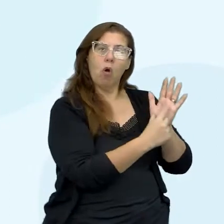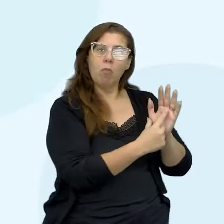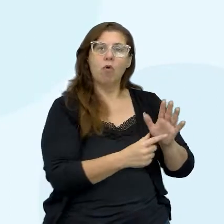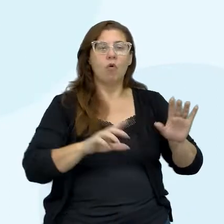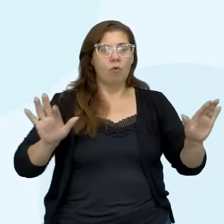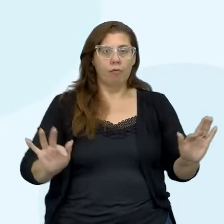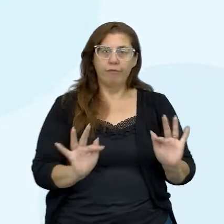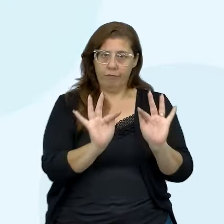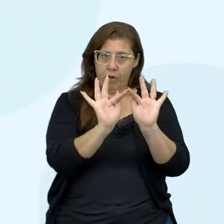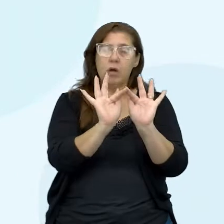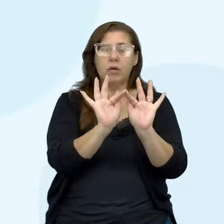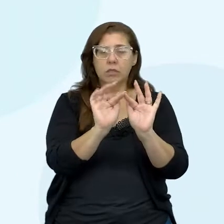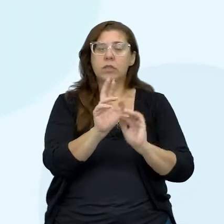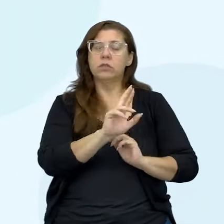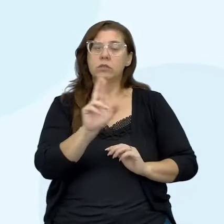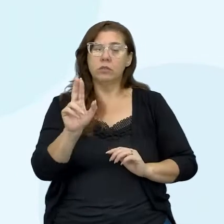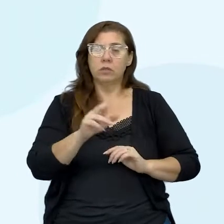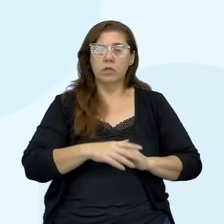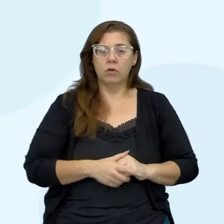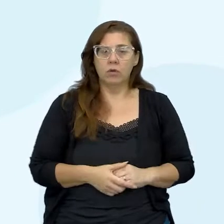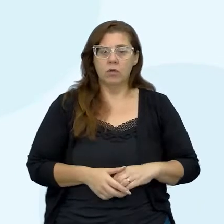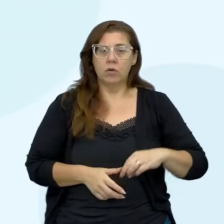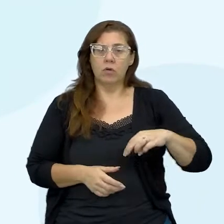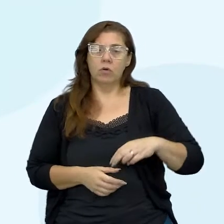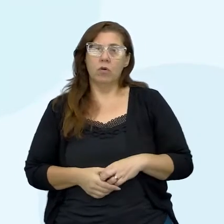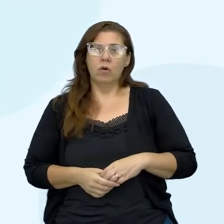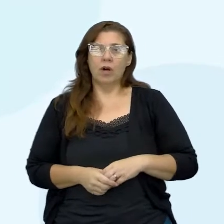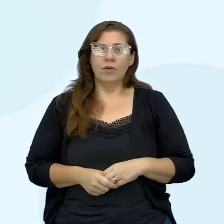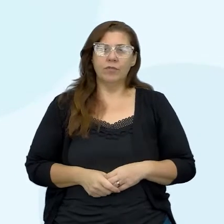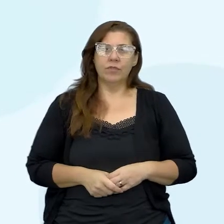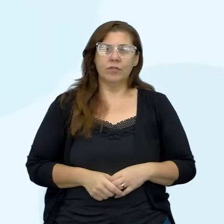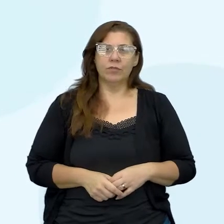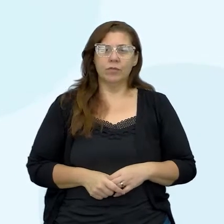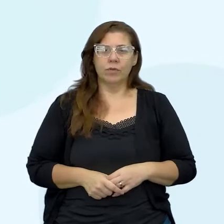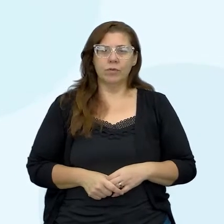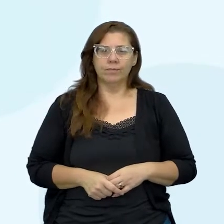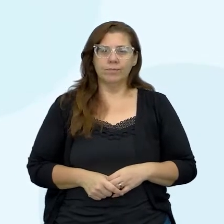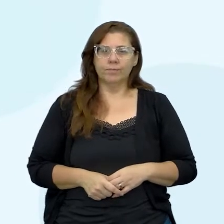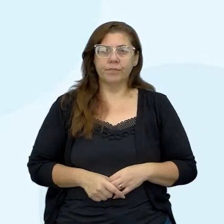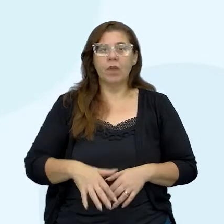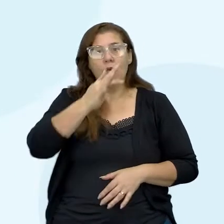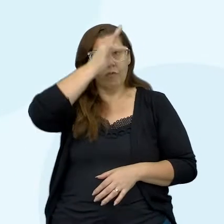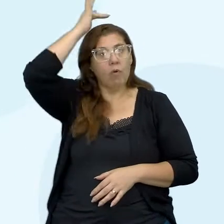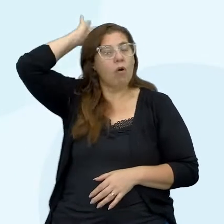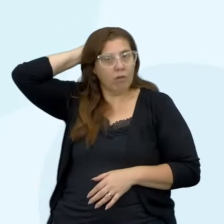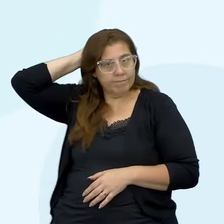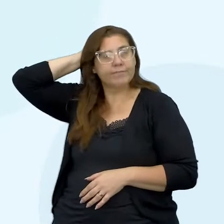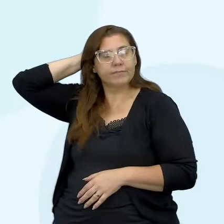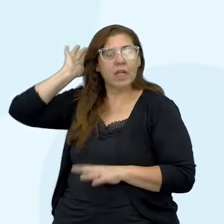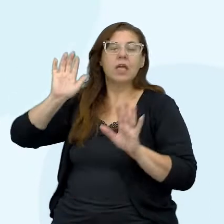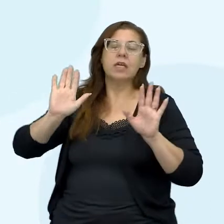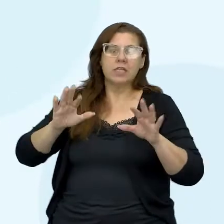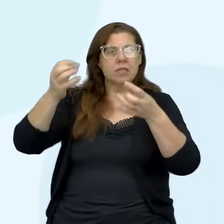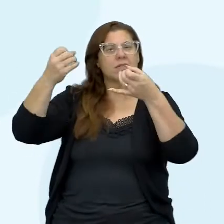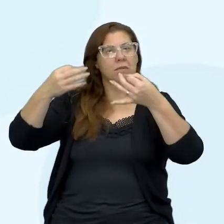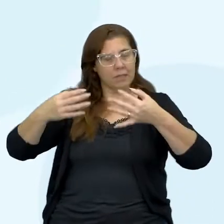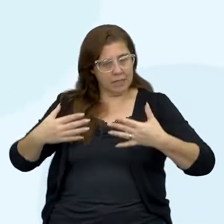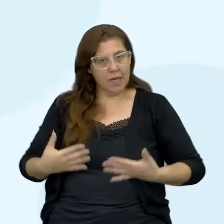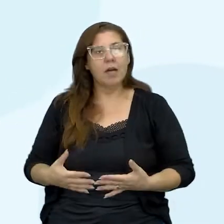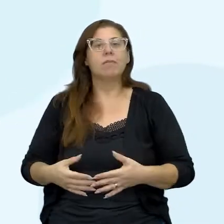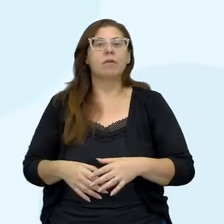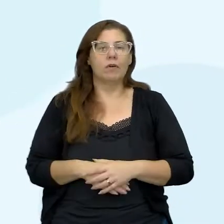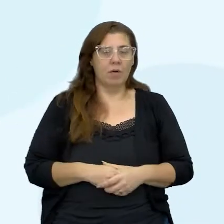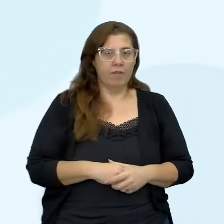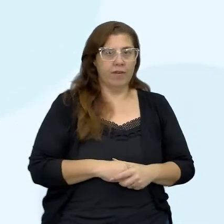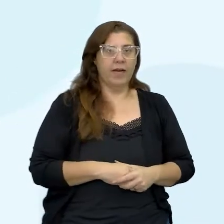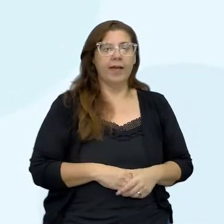filósofo francês, chamado Michel Foucault. A gente falou bastante sobre o Michel Foucault no decorrer do